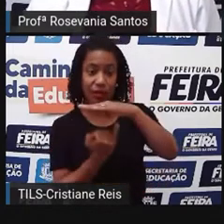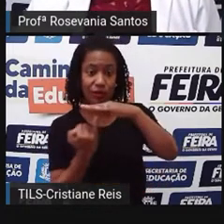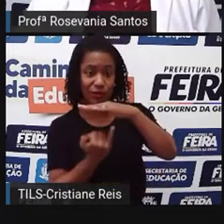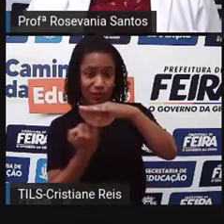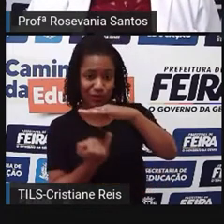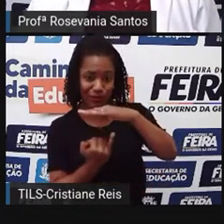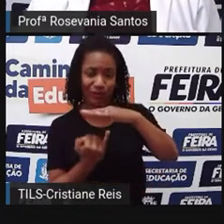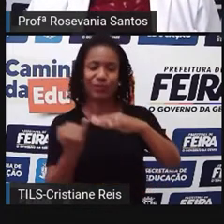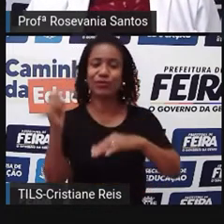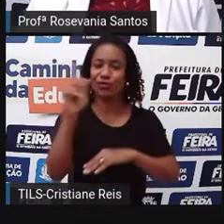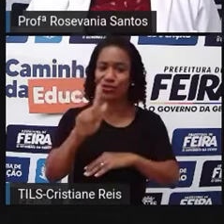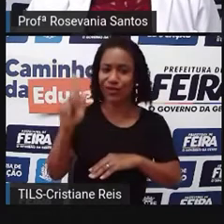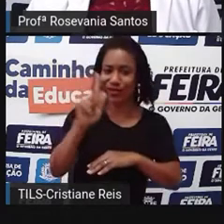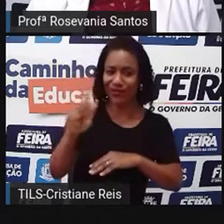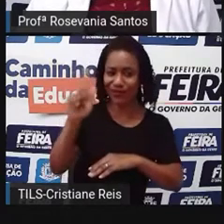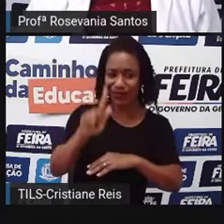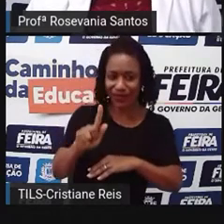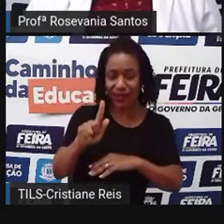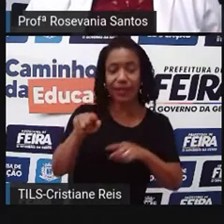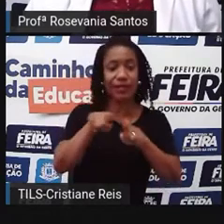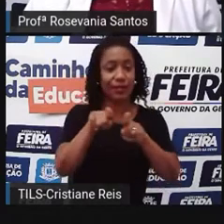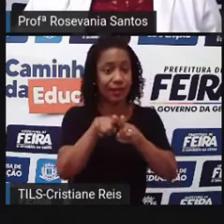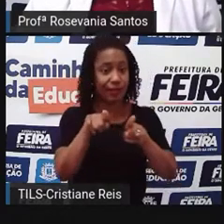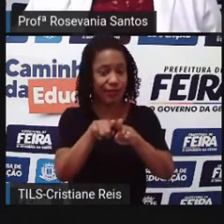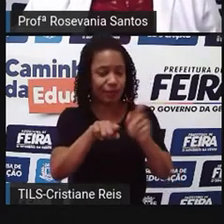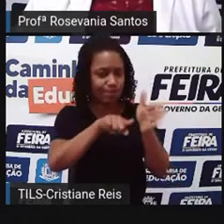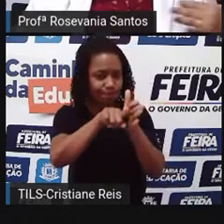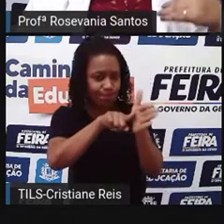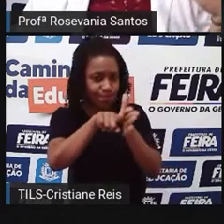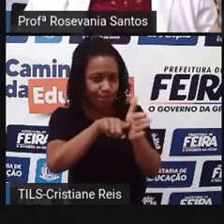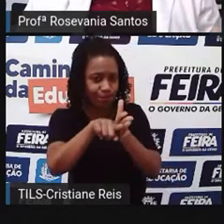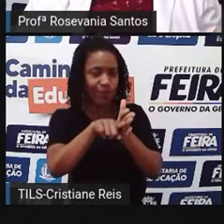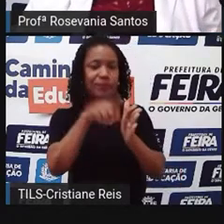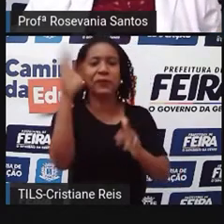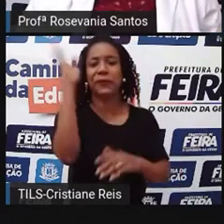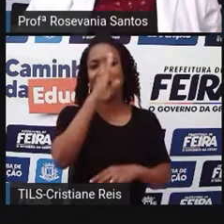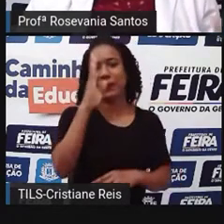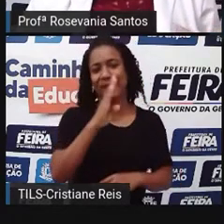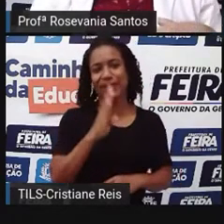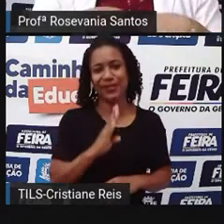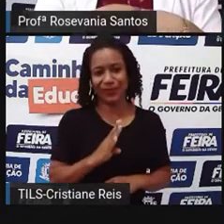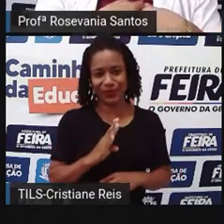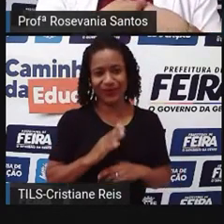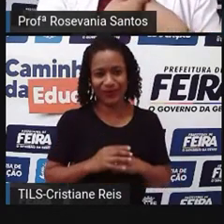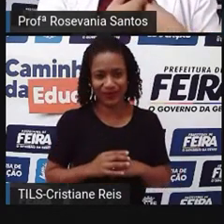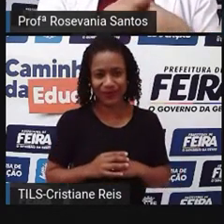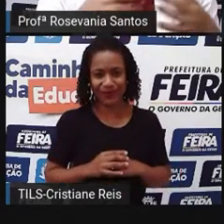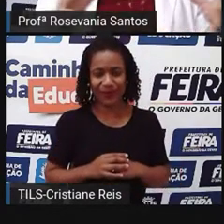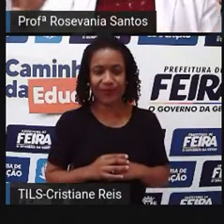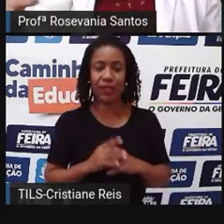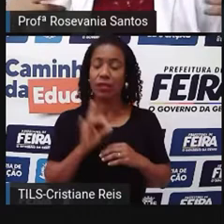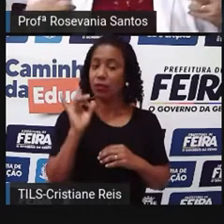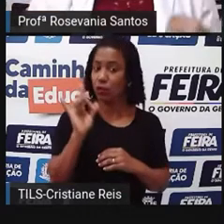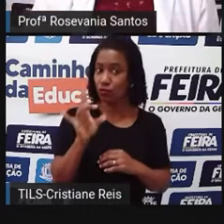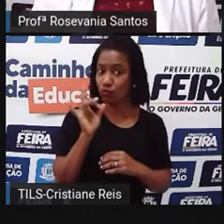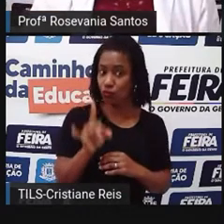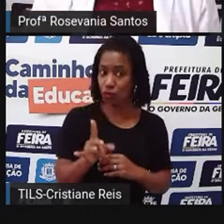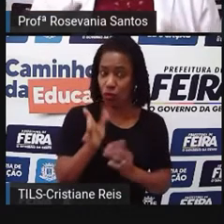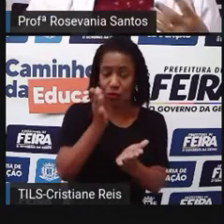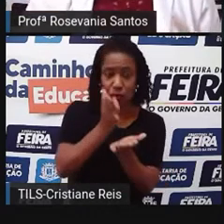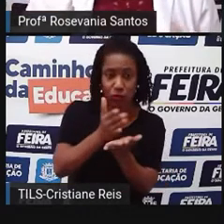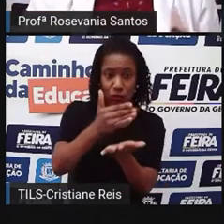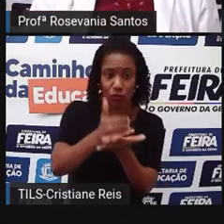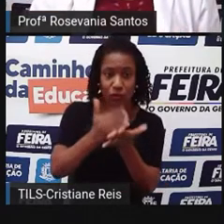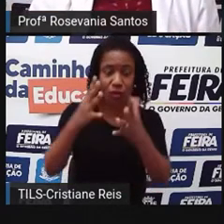Geografia e Estatística. Isso mesmo, porque ele não trata somente dessa divisão territorial,